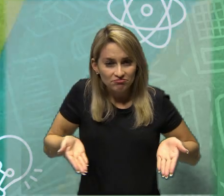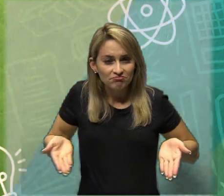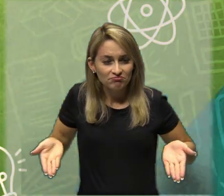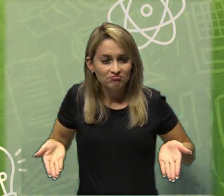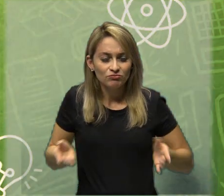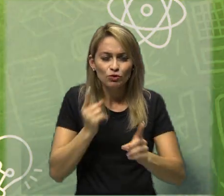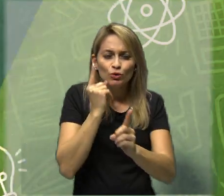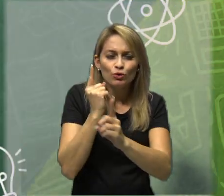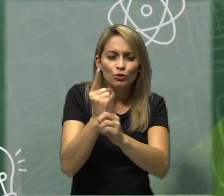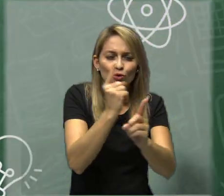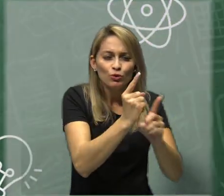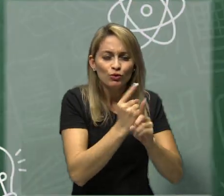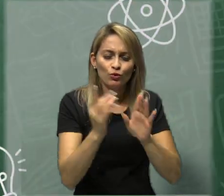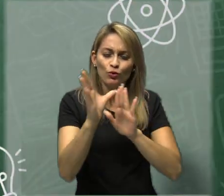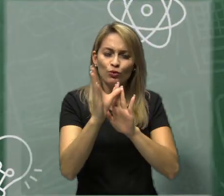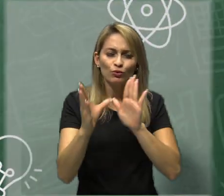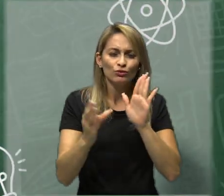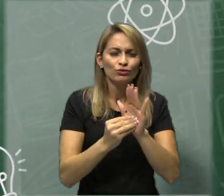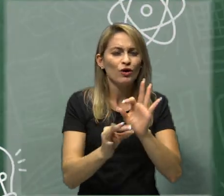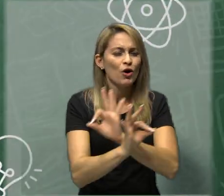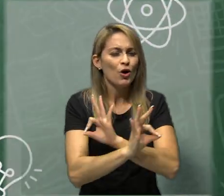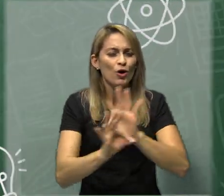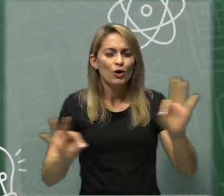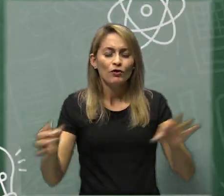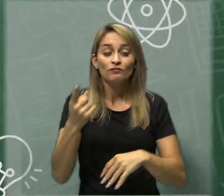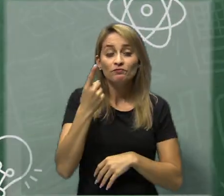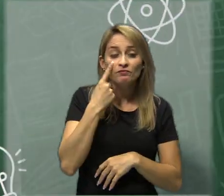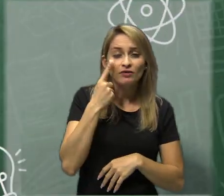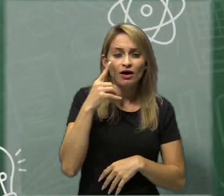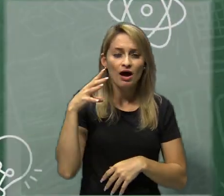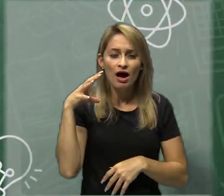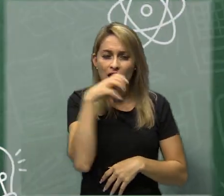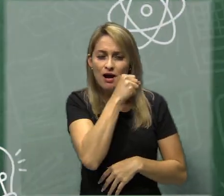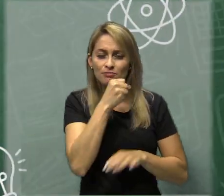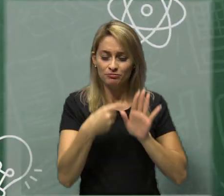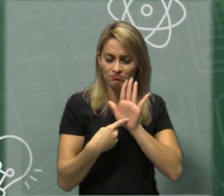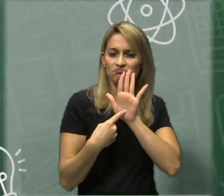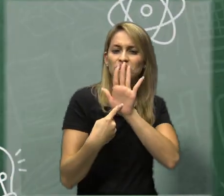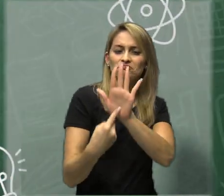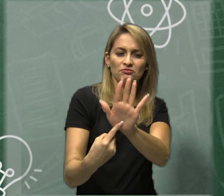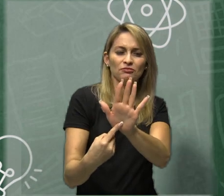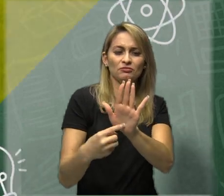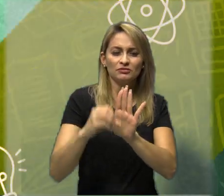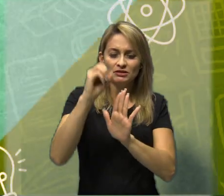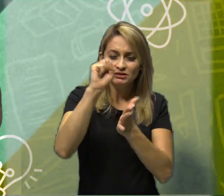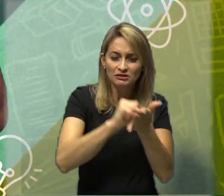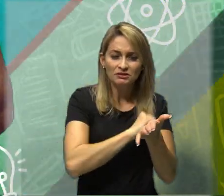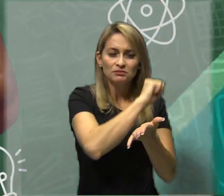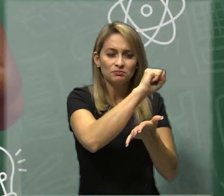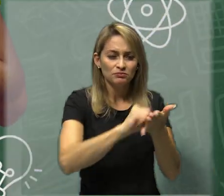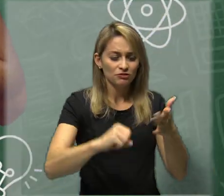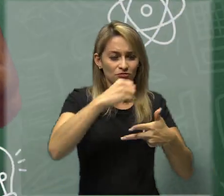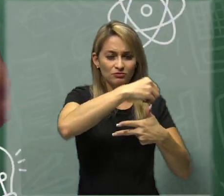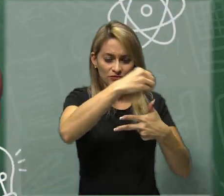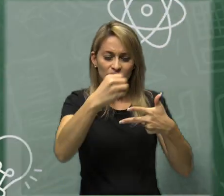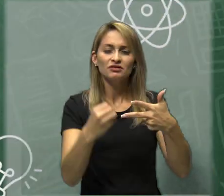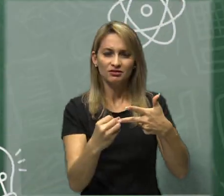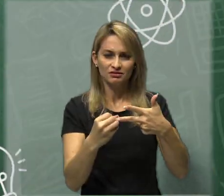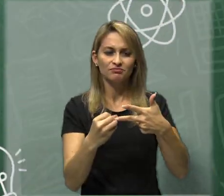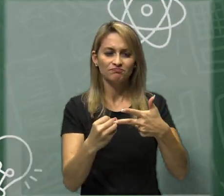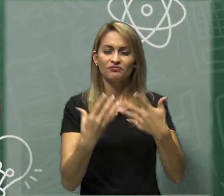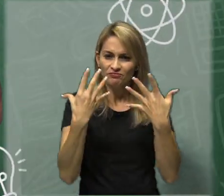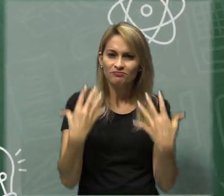vamos disponibilizar um simulado com questões padrão Enem. Vamos nessa? Mas antes, fique com as informações do Enem com a coordenadora